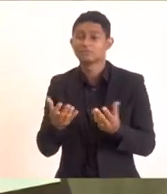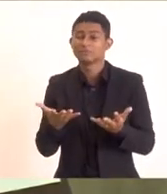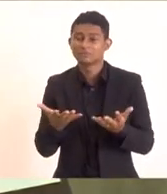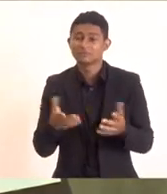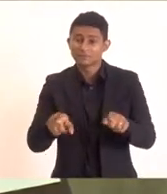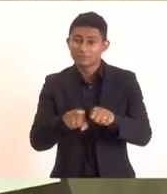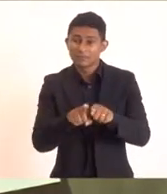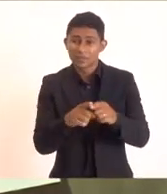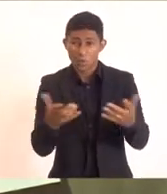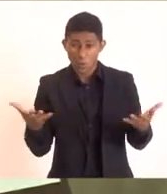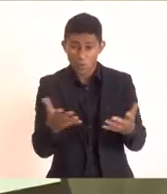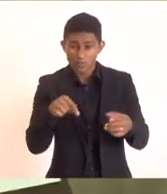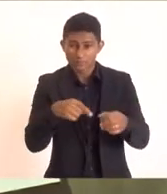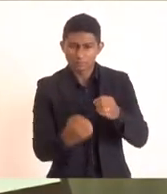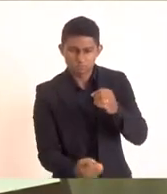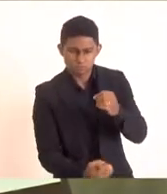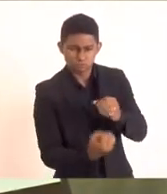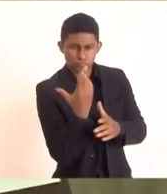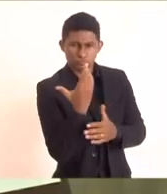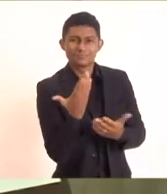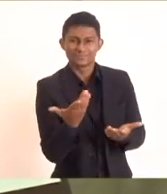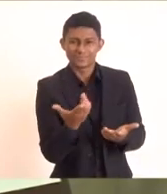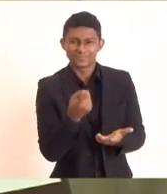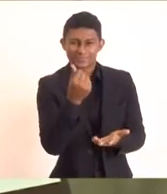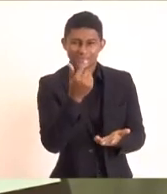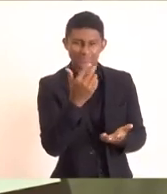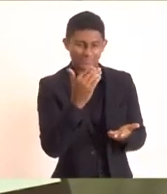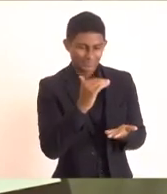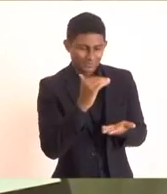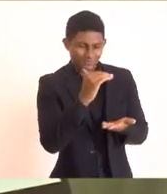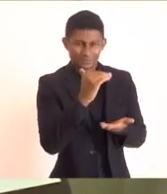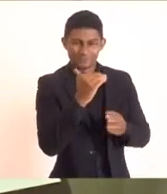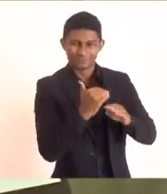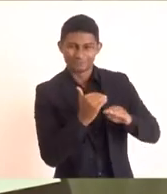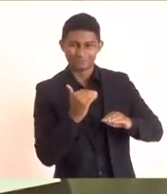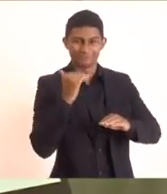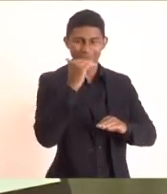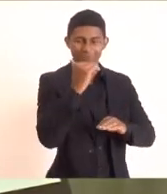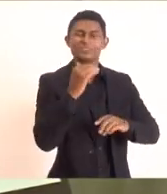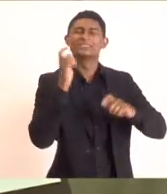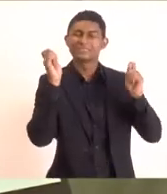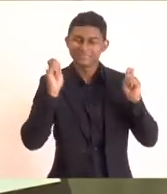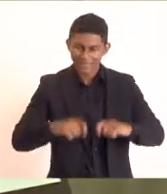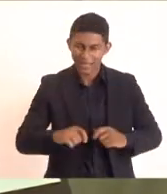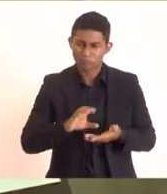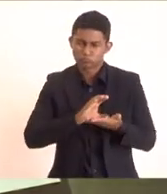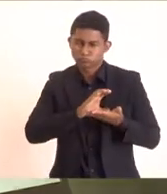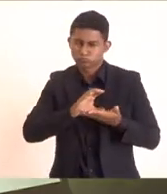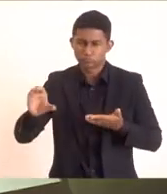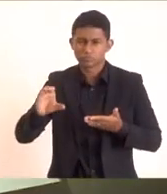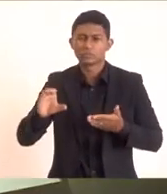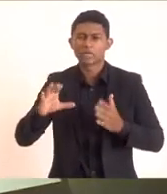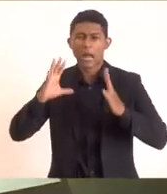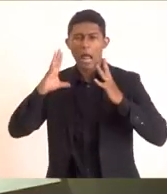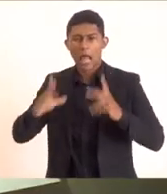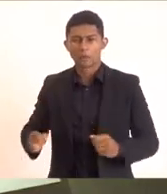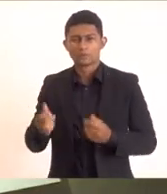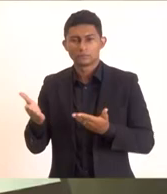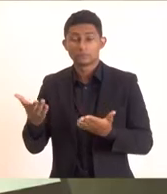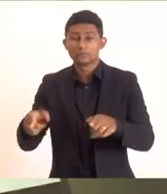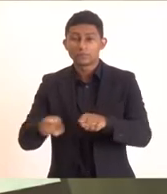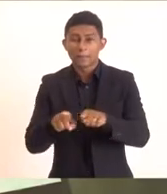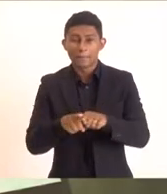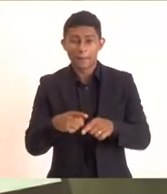criação, com o lançamento desse fundo soberano, eu acho que nós vamos ter condições para isso, e junto também com o apoio da iniciativa